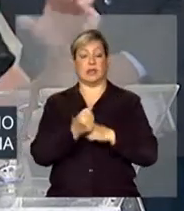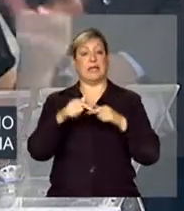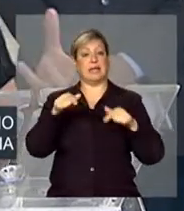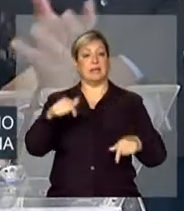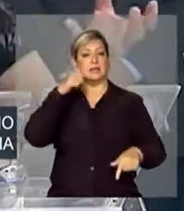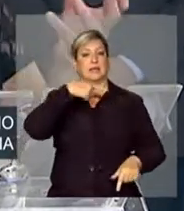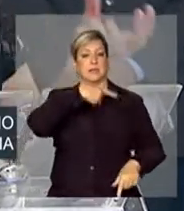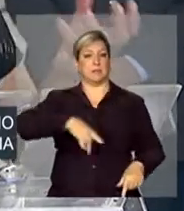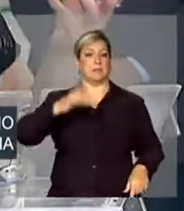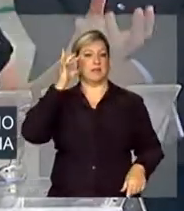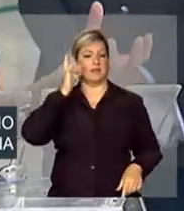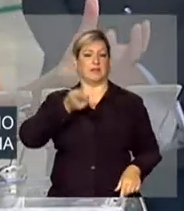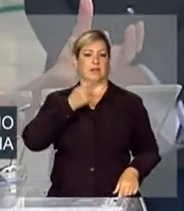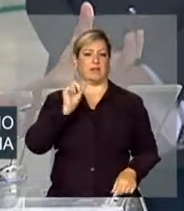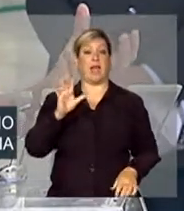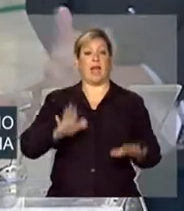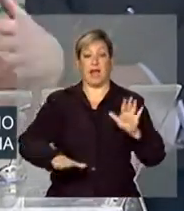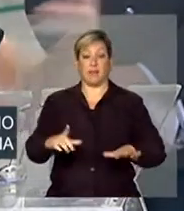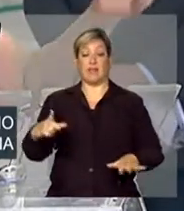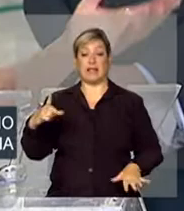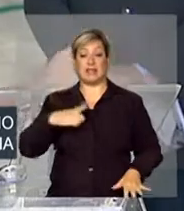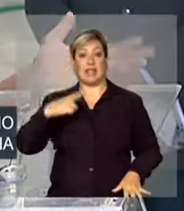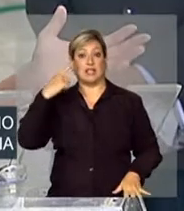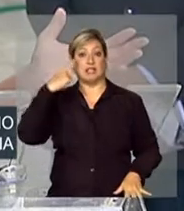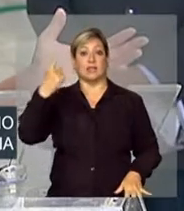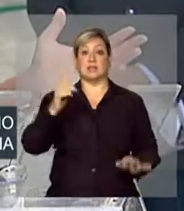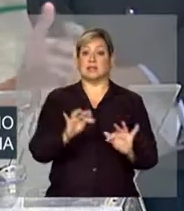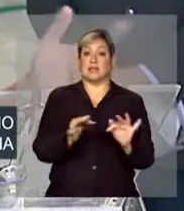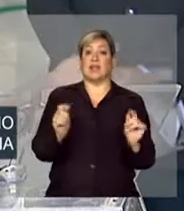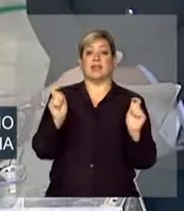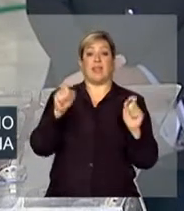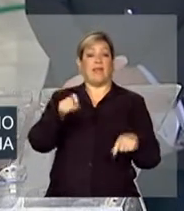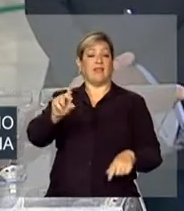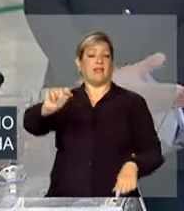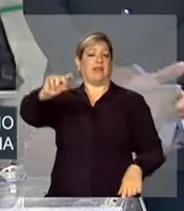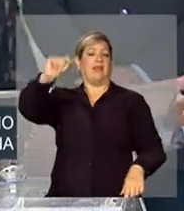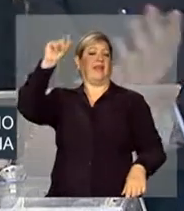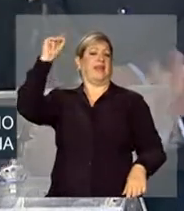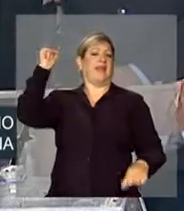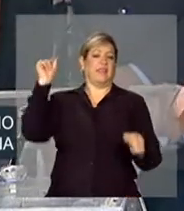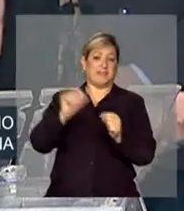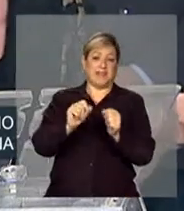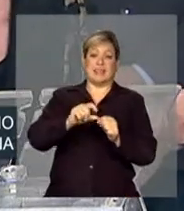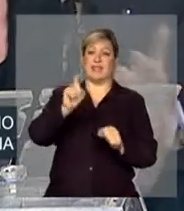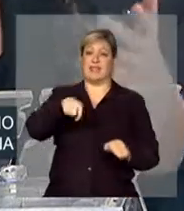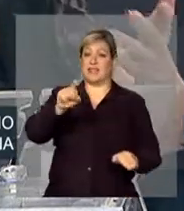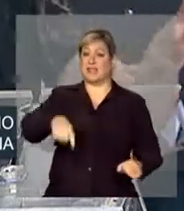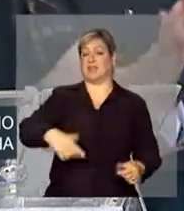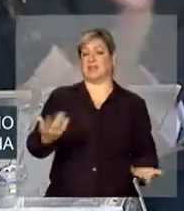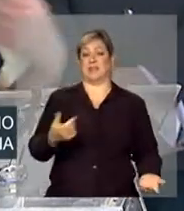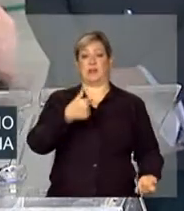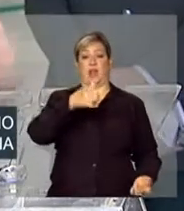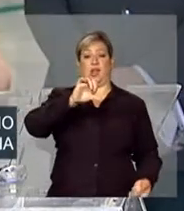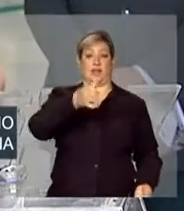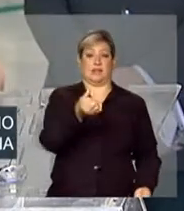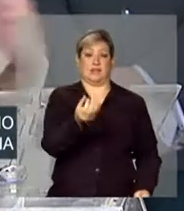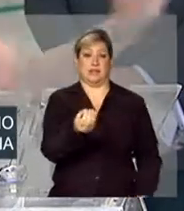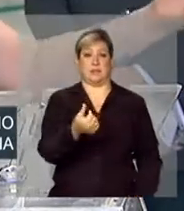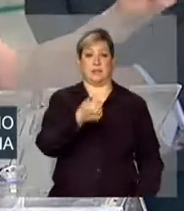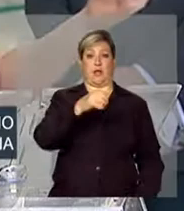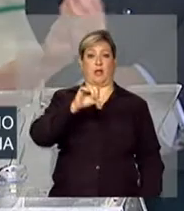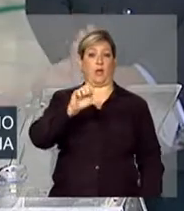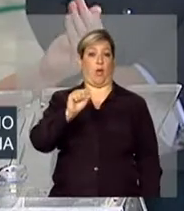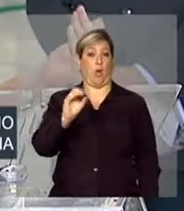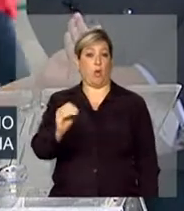presidenta diz. Às vezes tem uma solução simples que poderia ter sido implementada na década de 70, na década de 80, que pode ser hoje